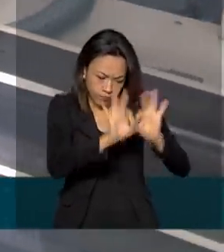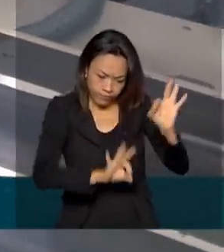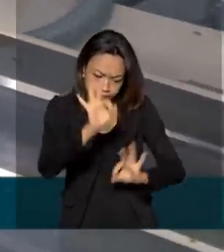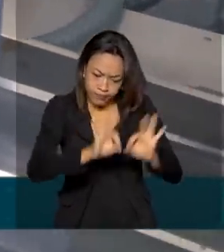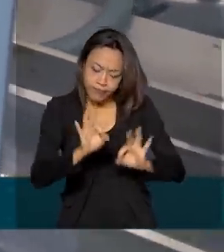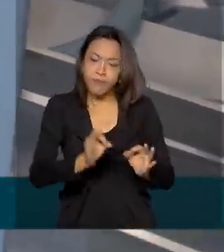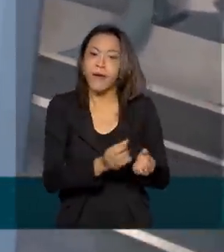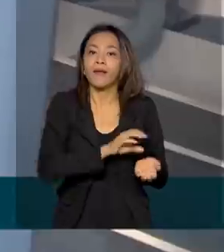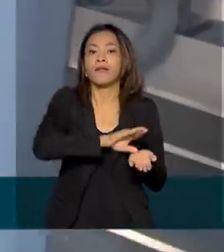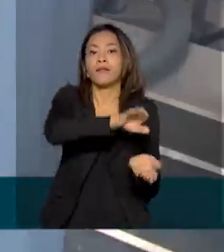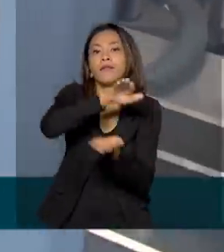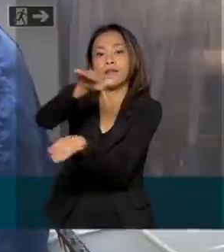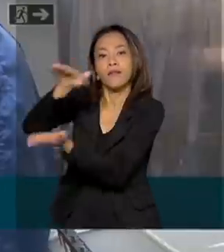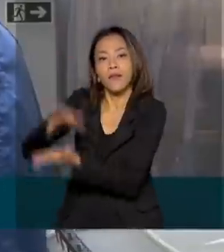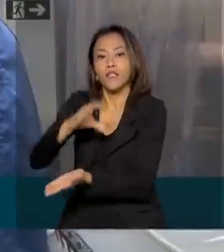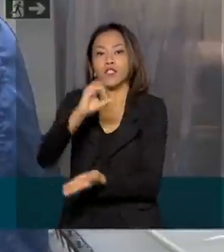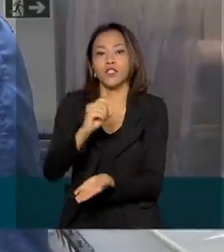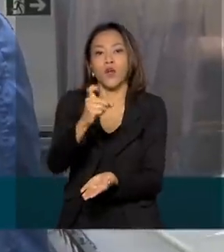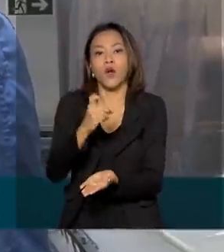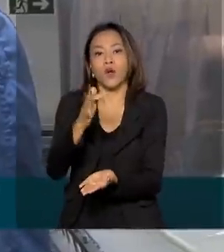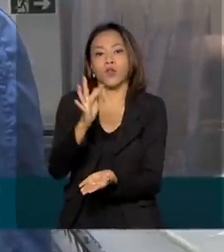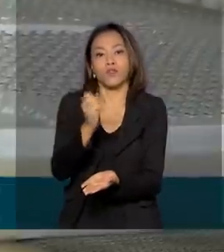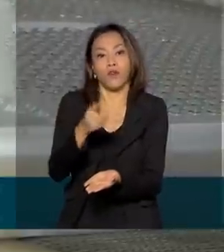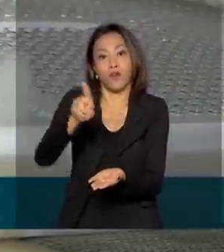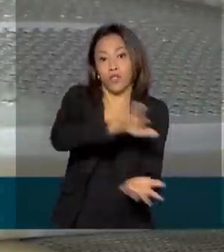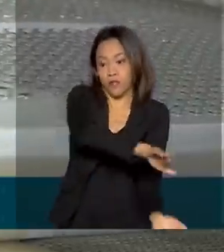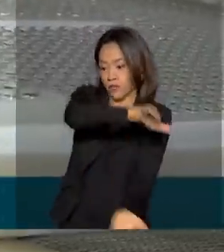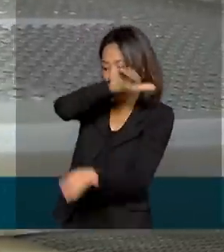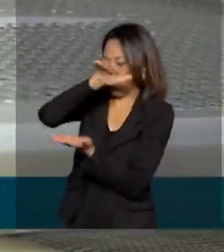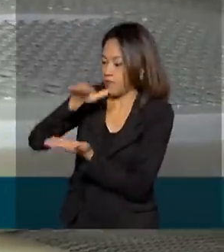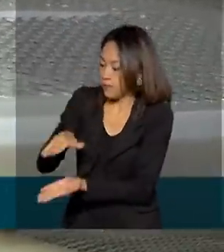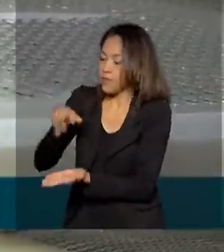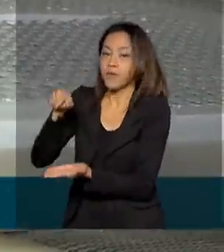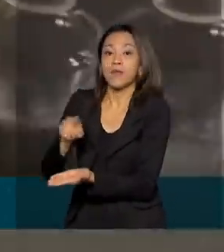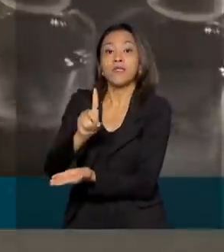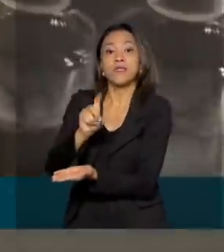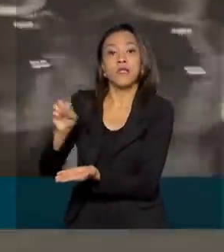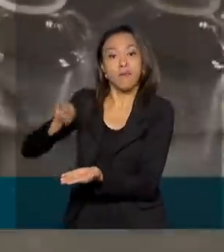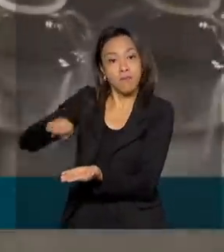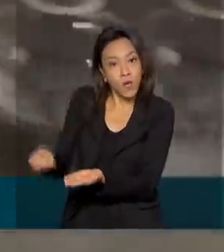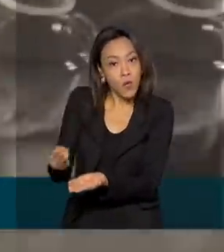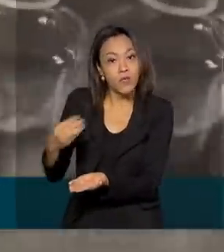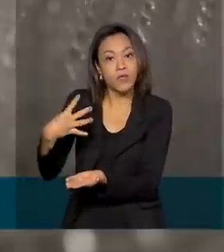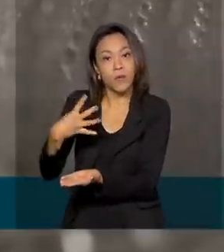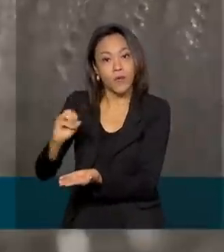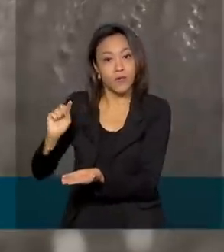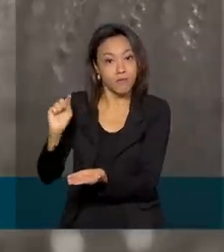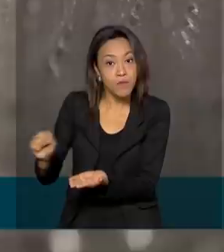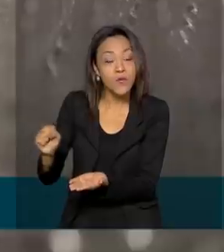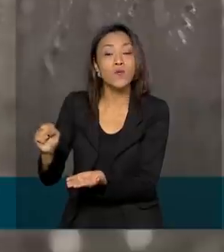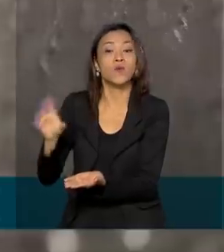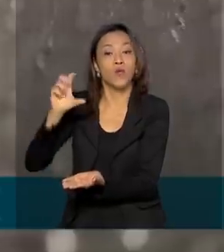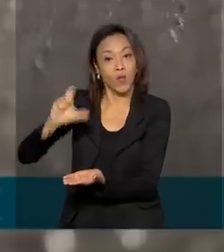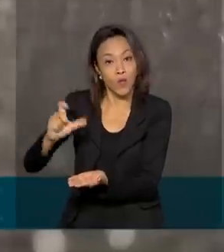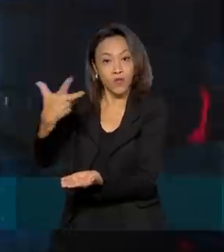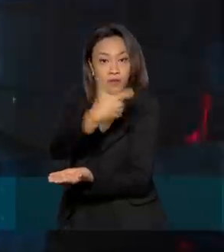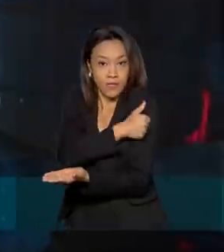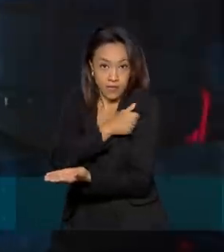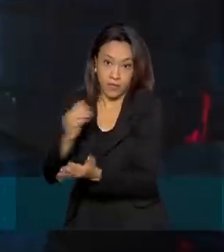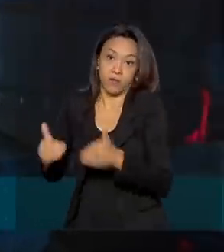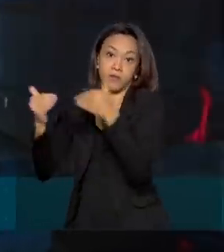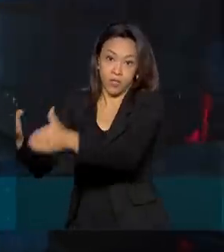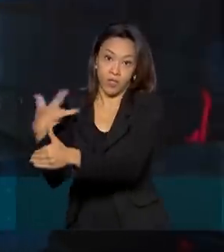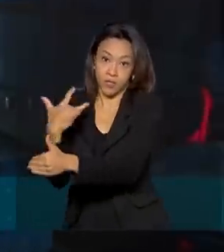previsão agora é entregar ao Ministério da Saúde 100 milhões e 400 mil doses nesse primeiro semestre. No segundo